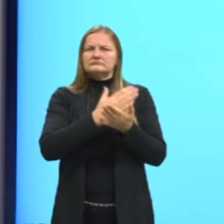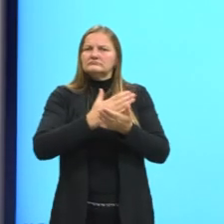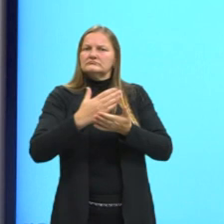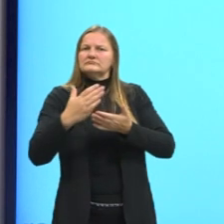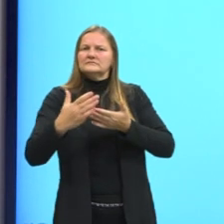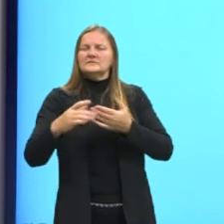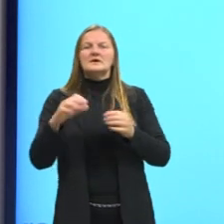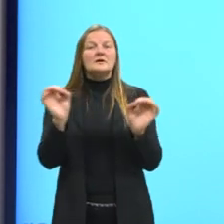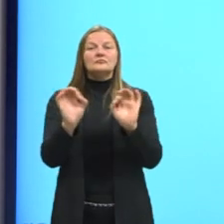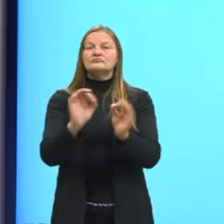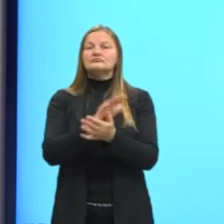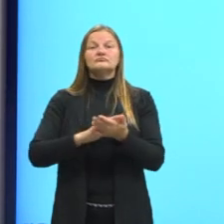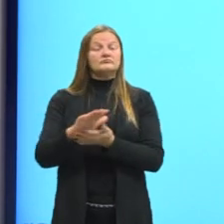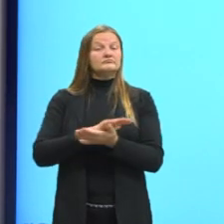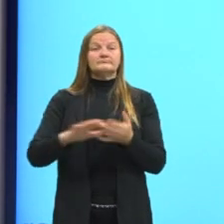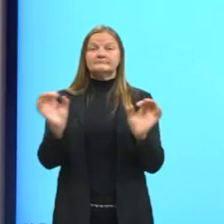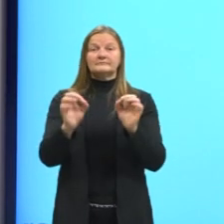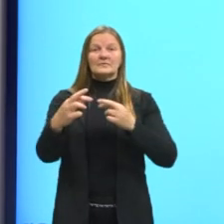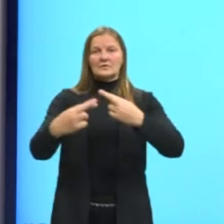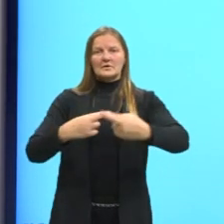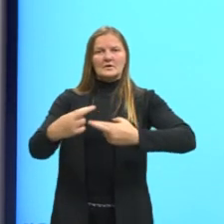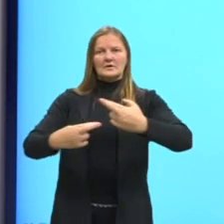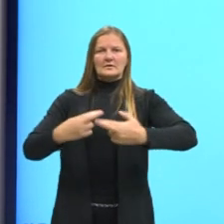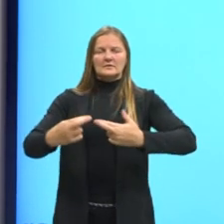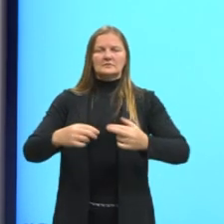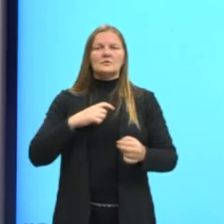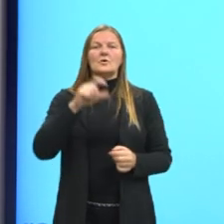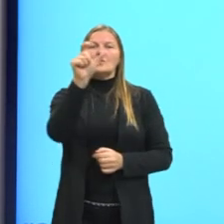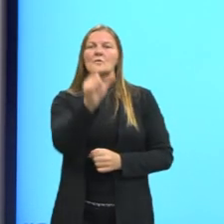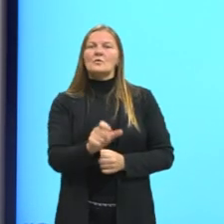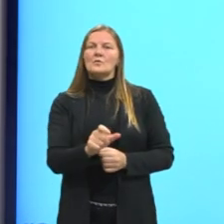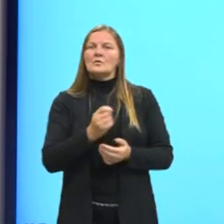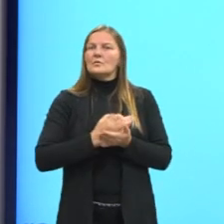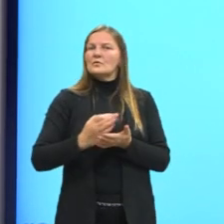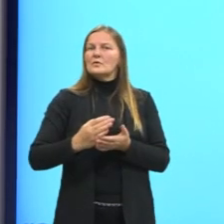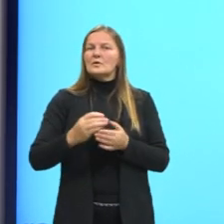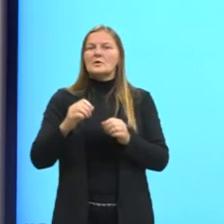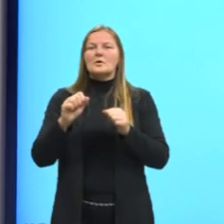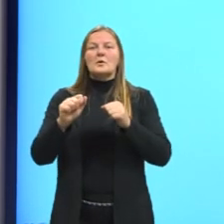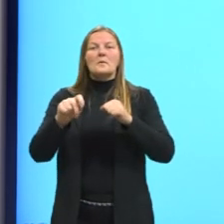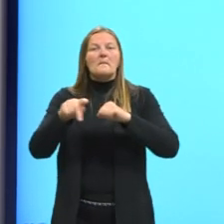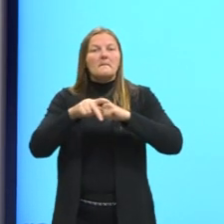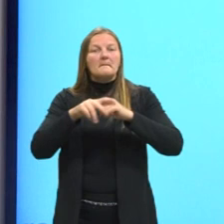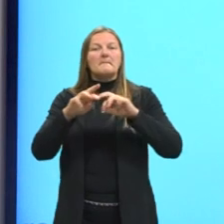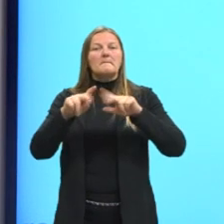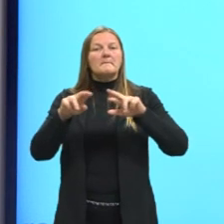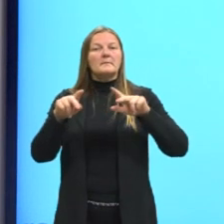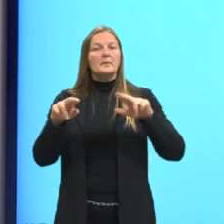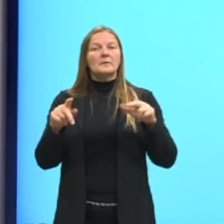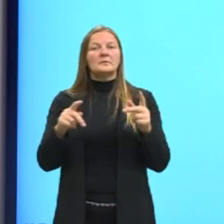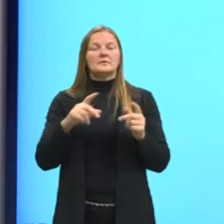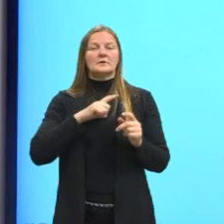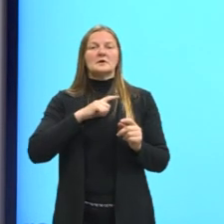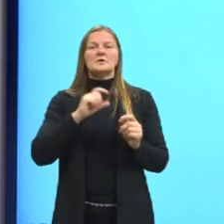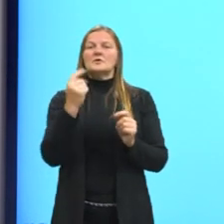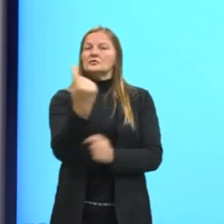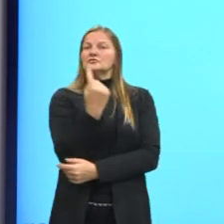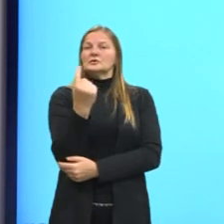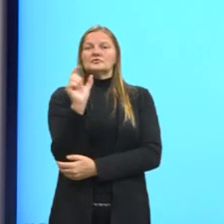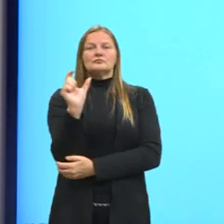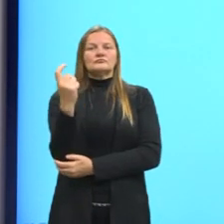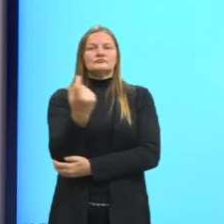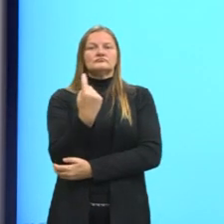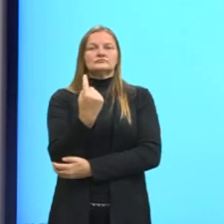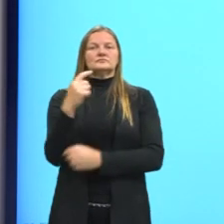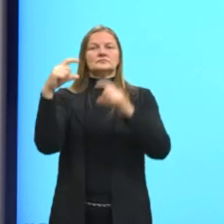Ele não tem nenhuma relação nem com o sujeito, nem com o predicado. O quer dizer isso? Ele é um termo isolado ali da